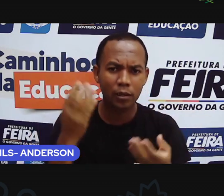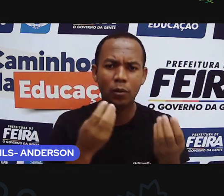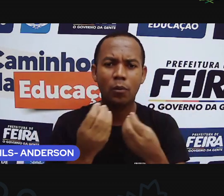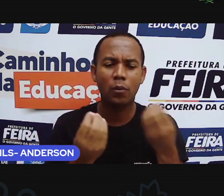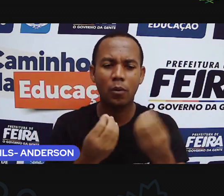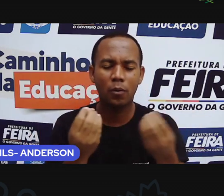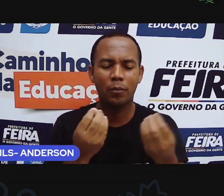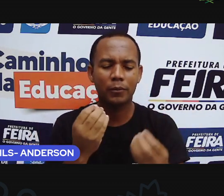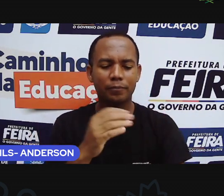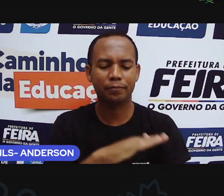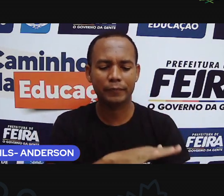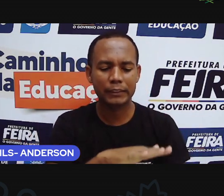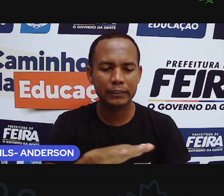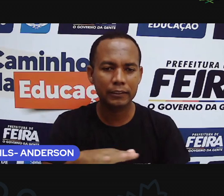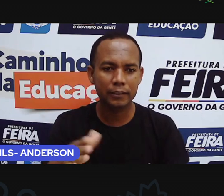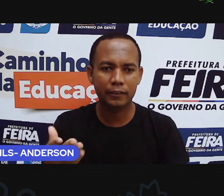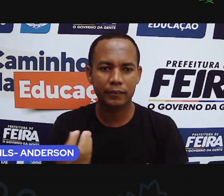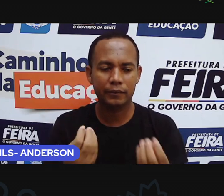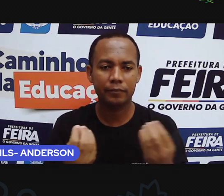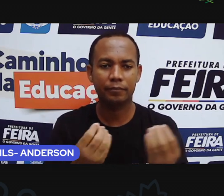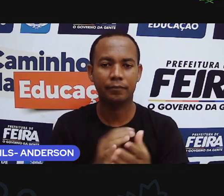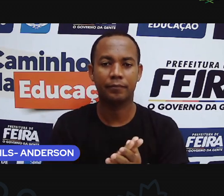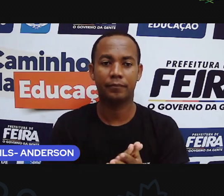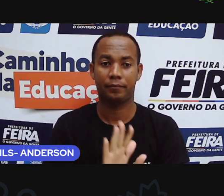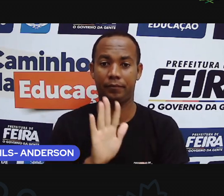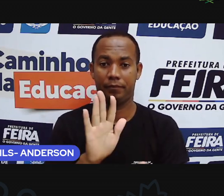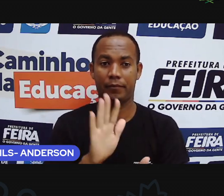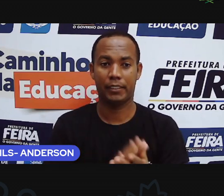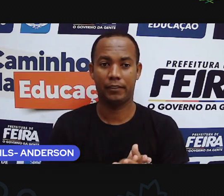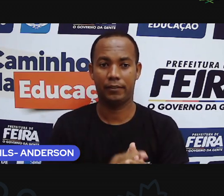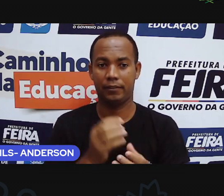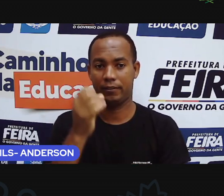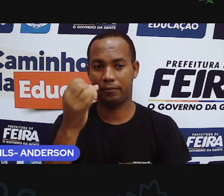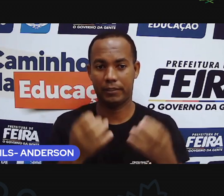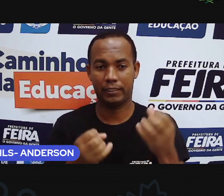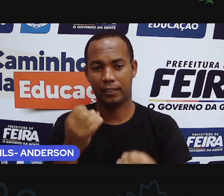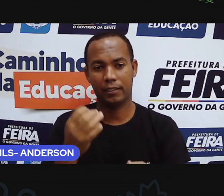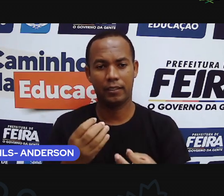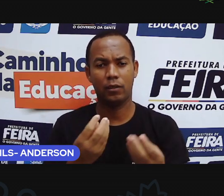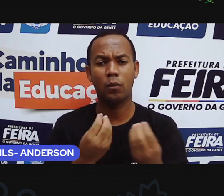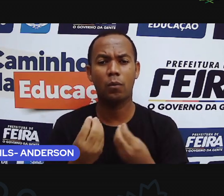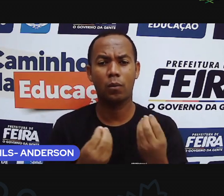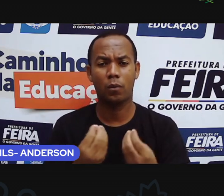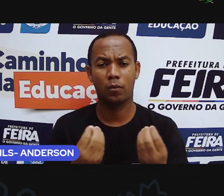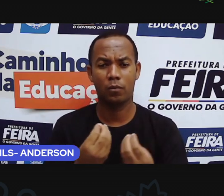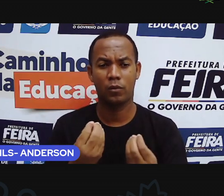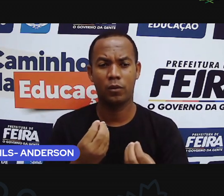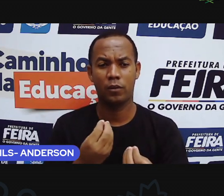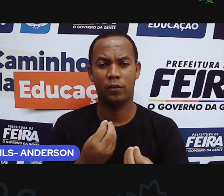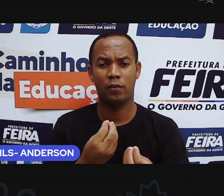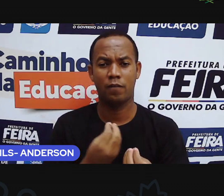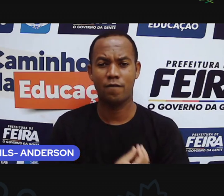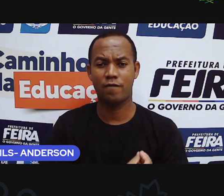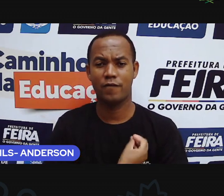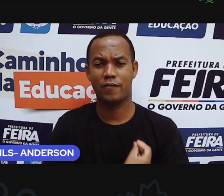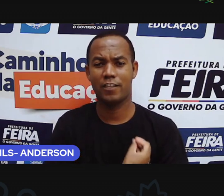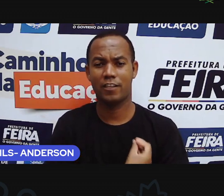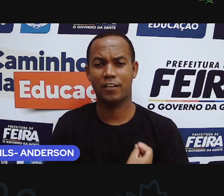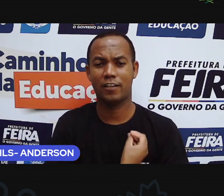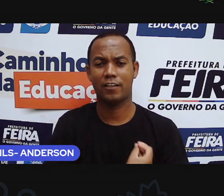não é ser grandinha, mas não ser grandinha. Mas vamos falar sobre as crianças indígenas. Como será que há a vida dessas crianças, né?